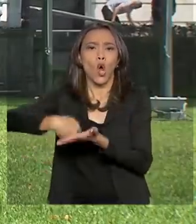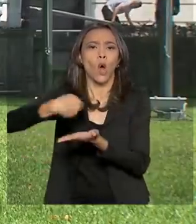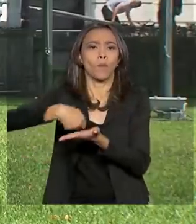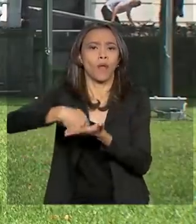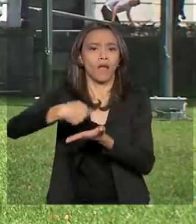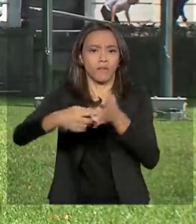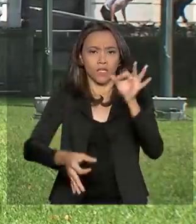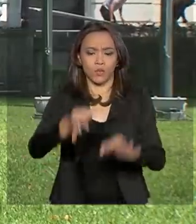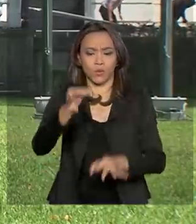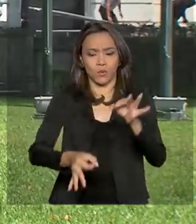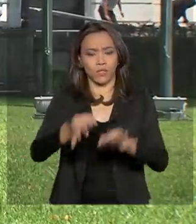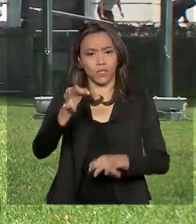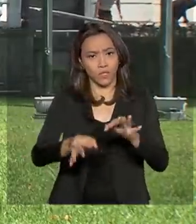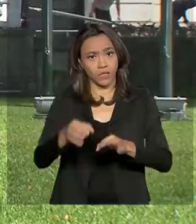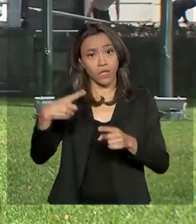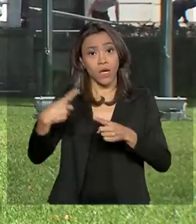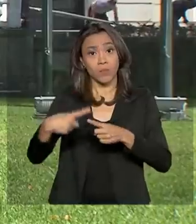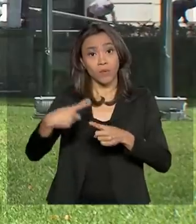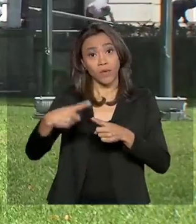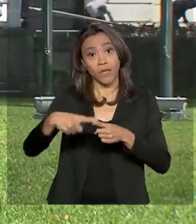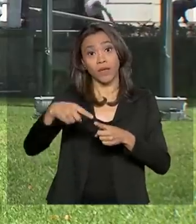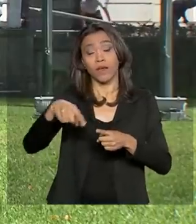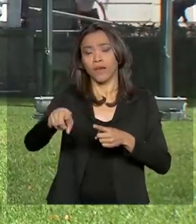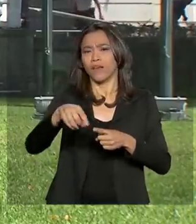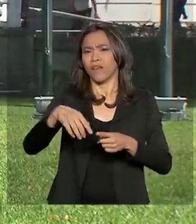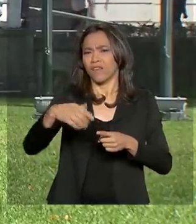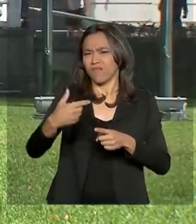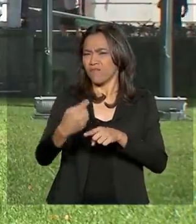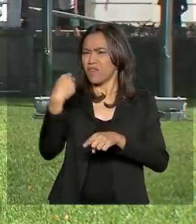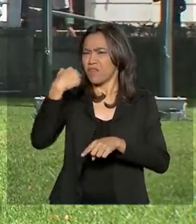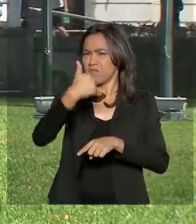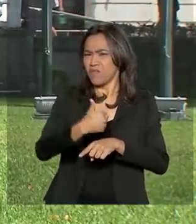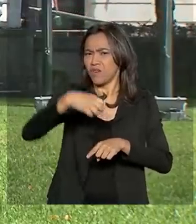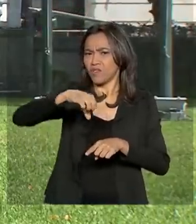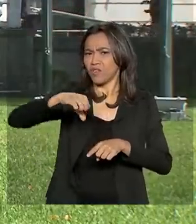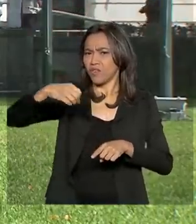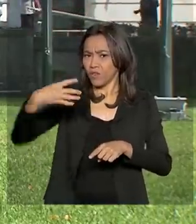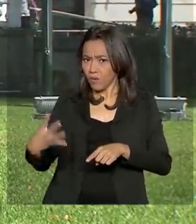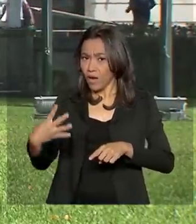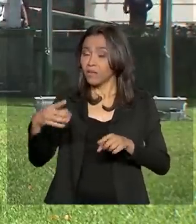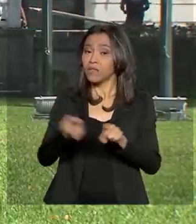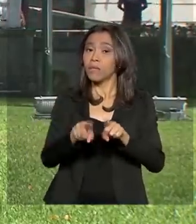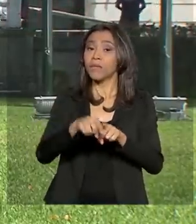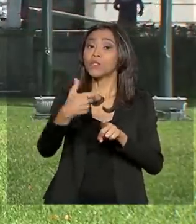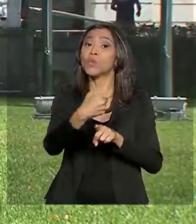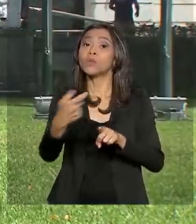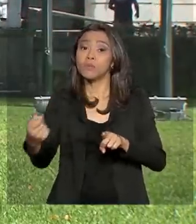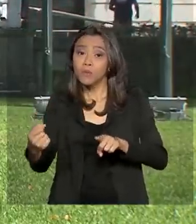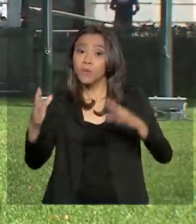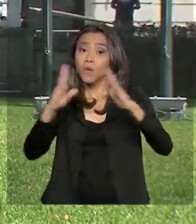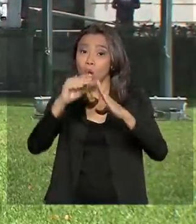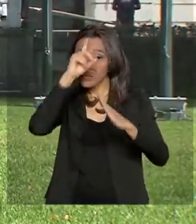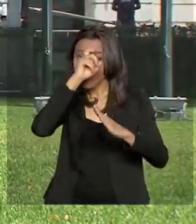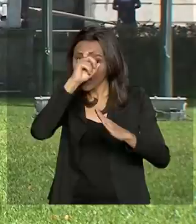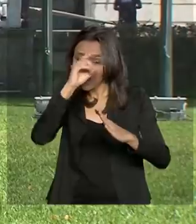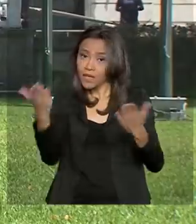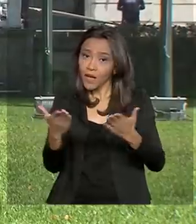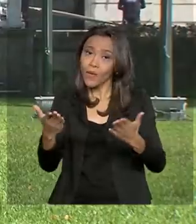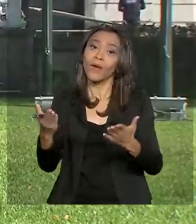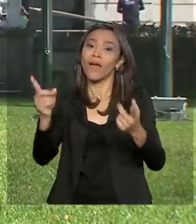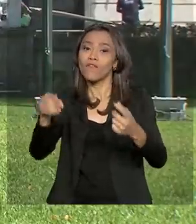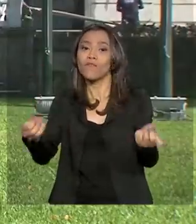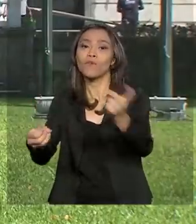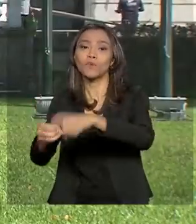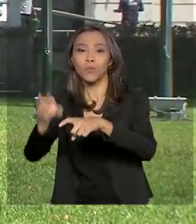23 hospitais federais entre os anos de 1994 e 2000. A prefeitura alegava que os repasses da